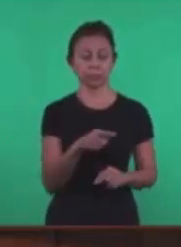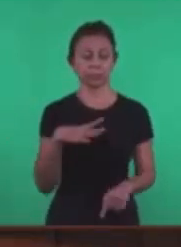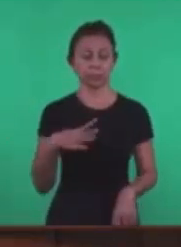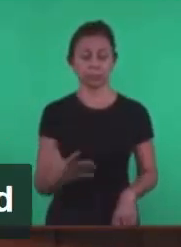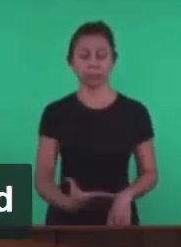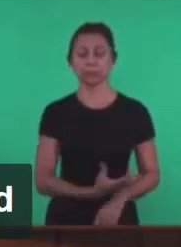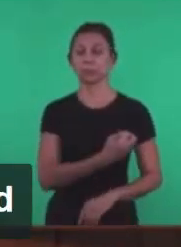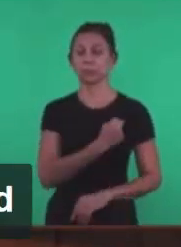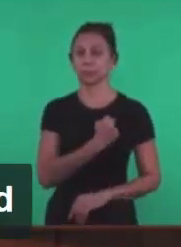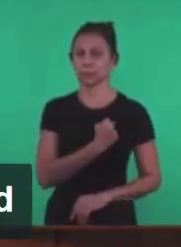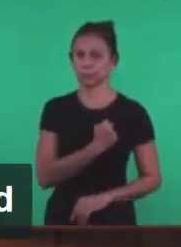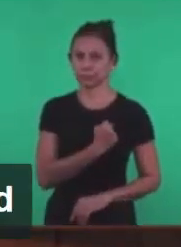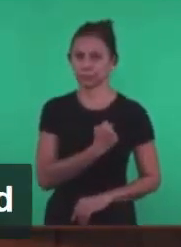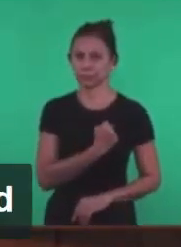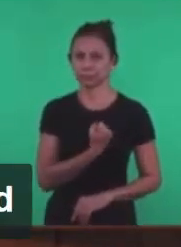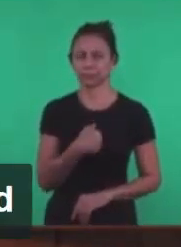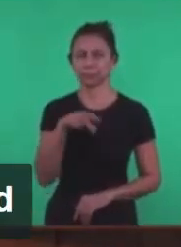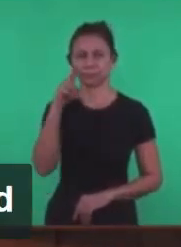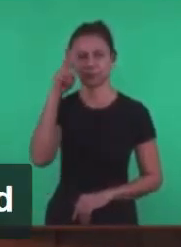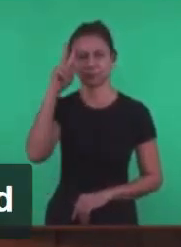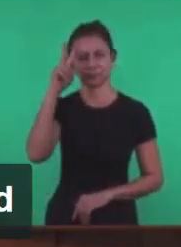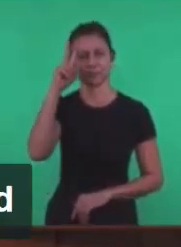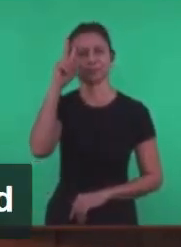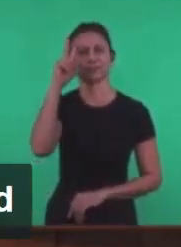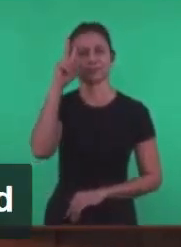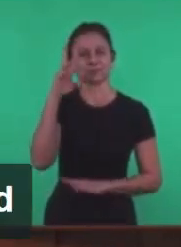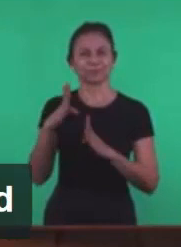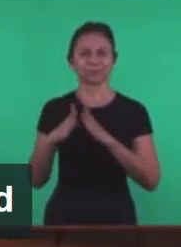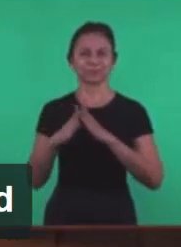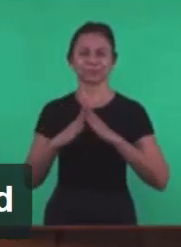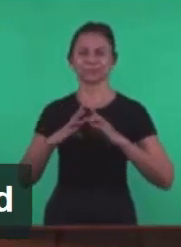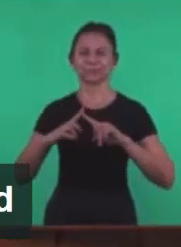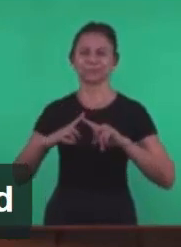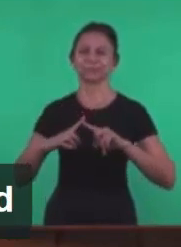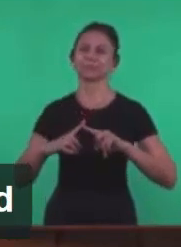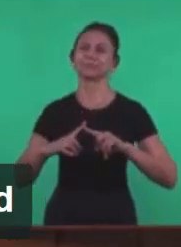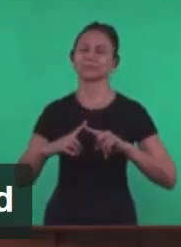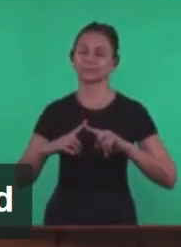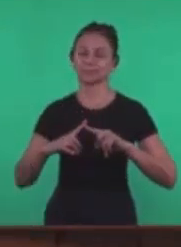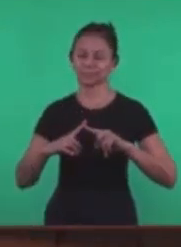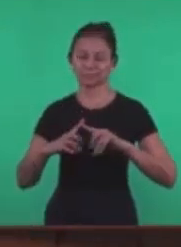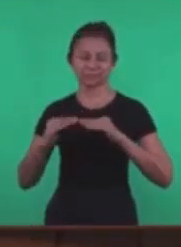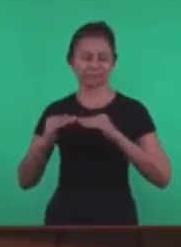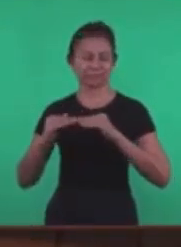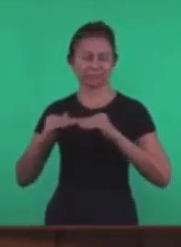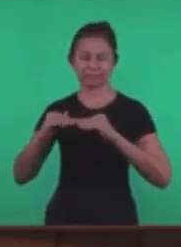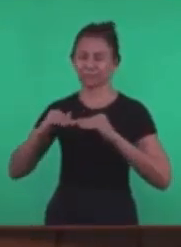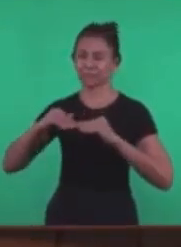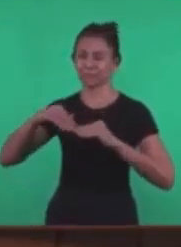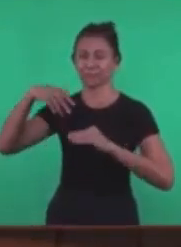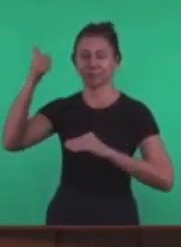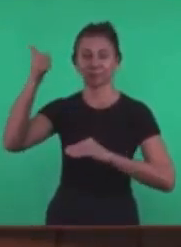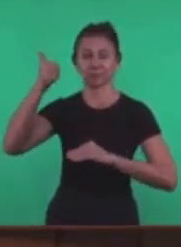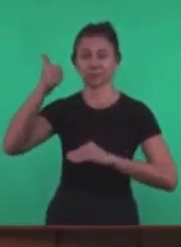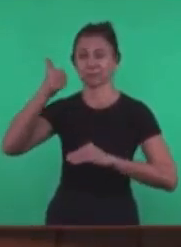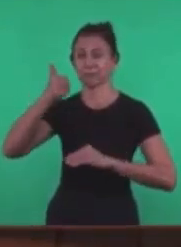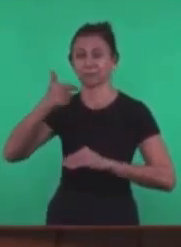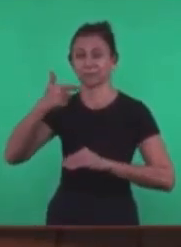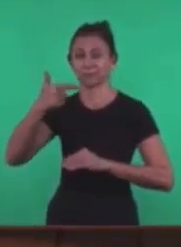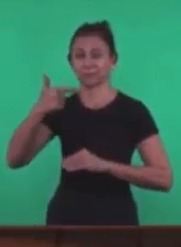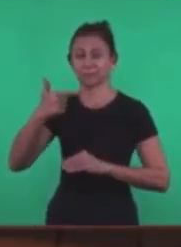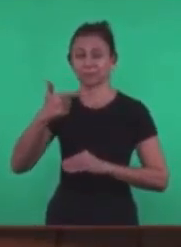A história Da igreja O tempo dela Ultrapassa Os limites Da